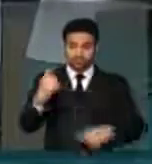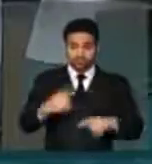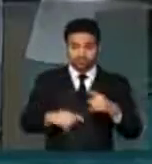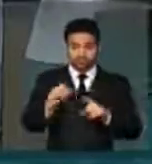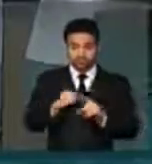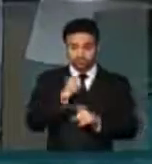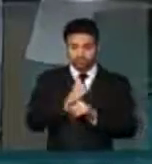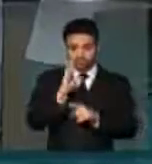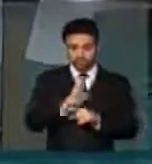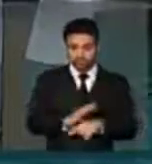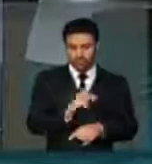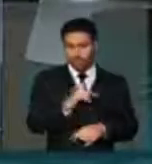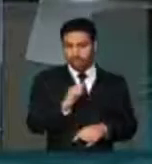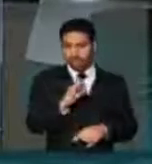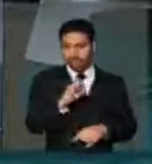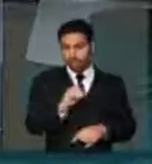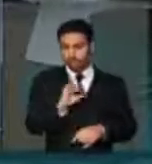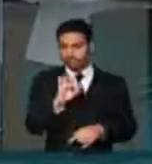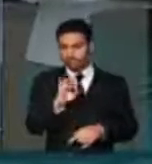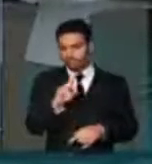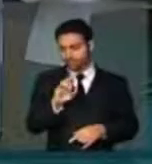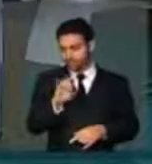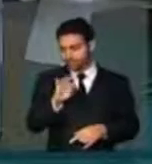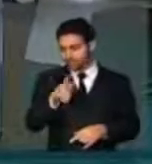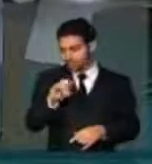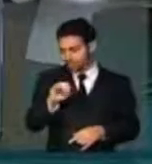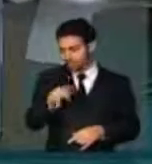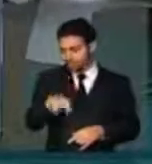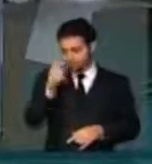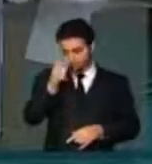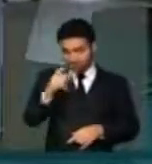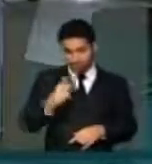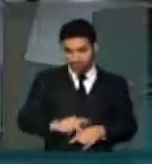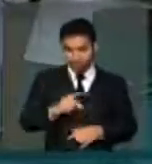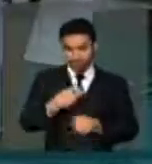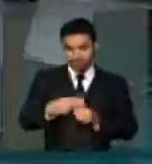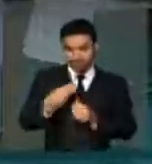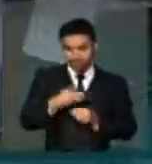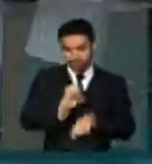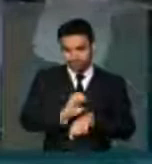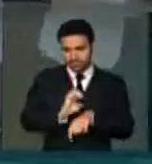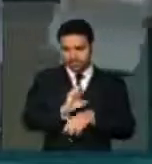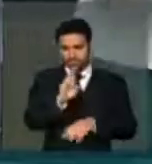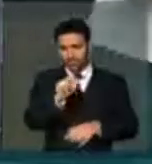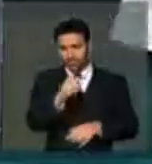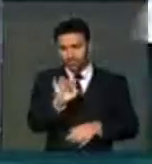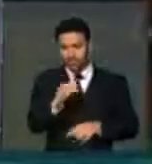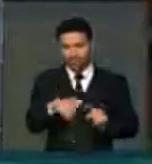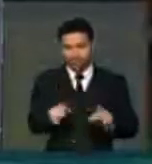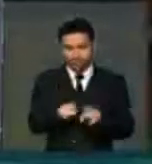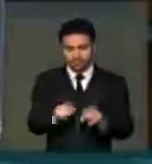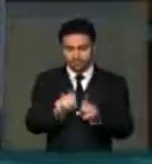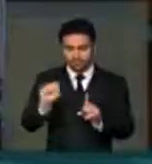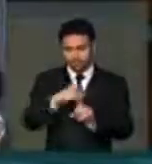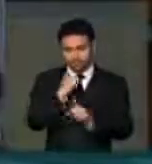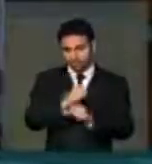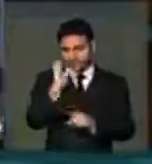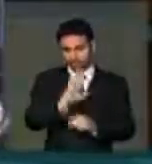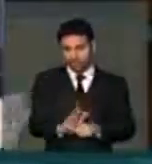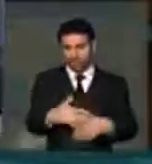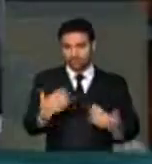entendo que o Pacto Federativo é interesse não só dos municípios, não só dos estados, da União, mas também de toda a sociedade brasileira. Então,